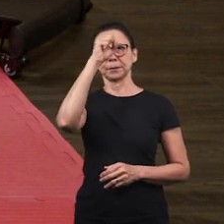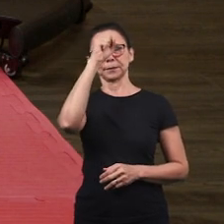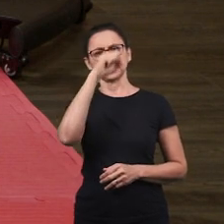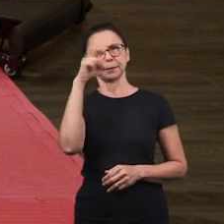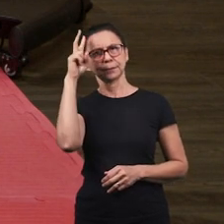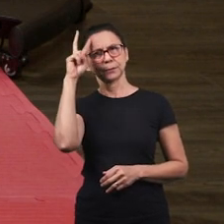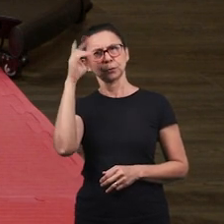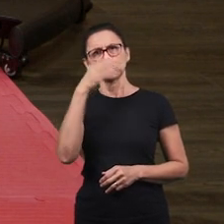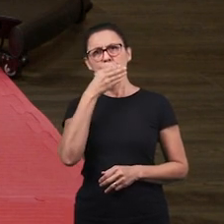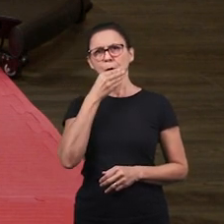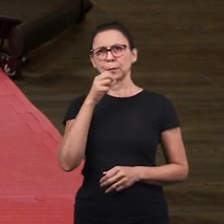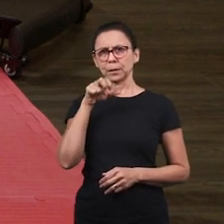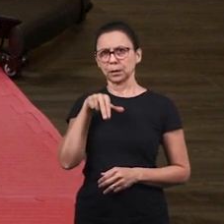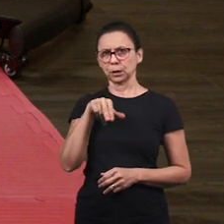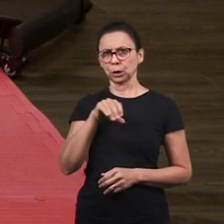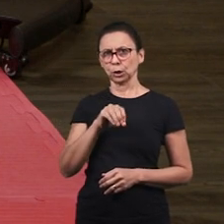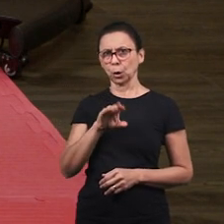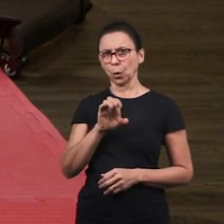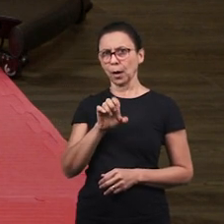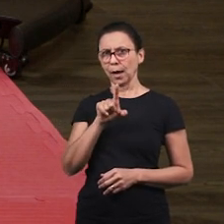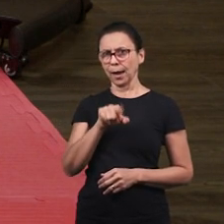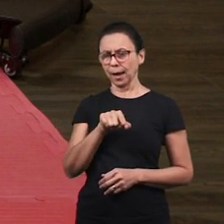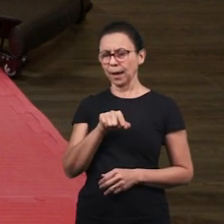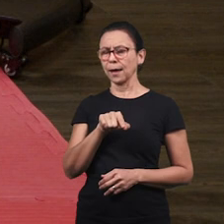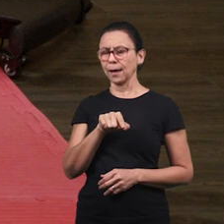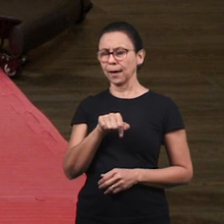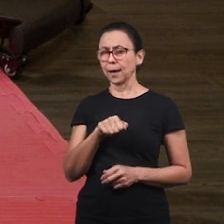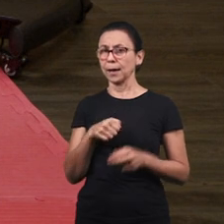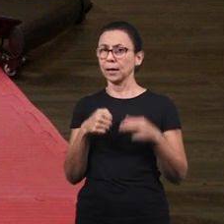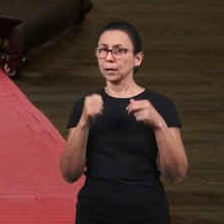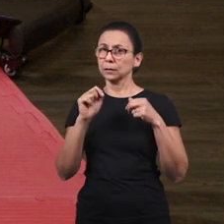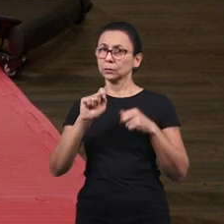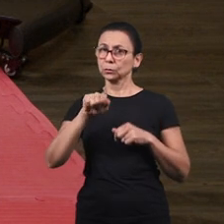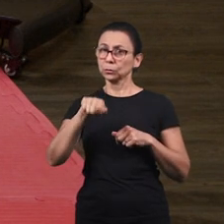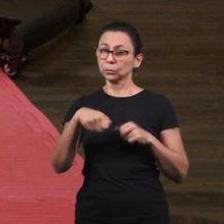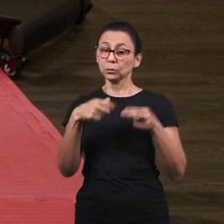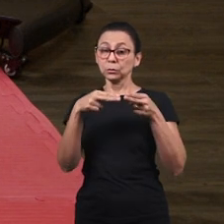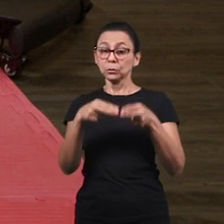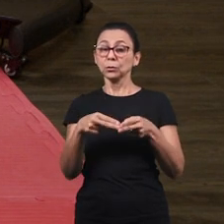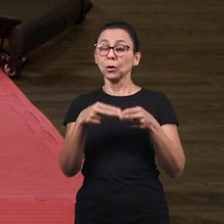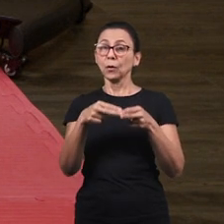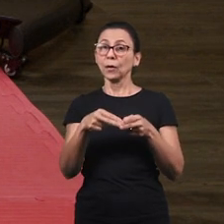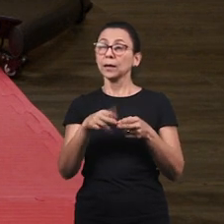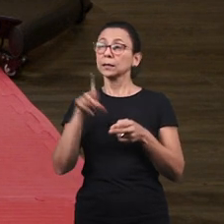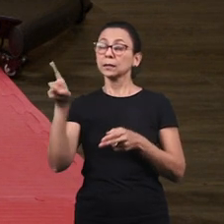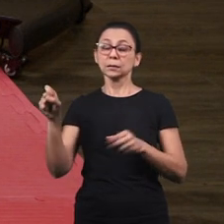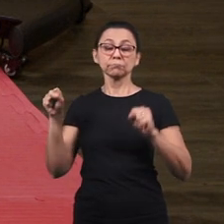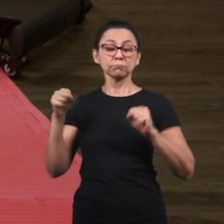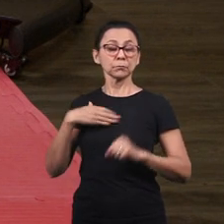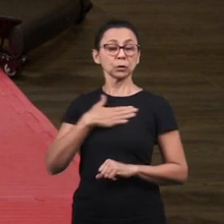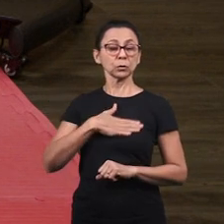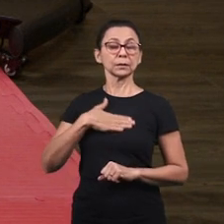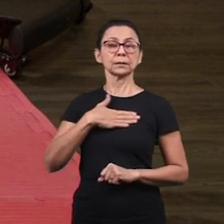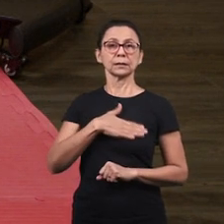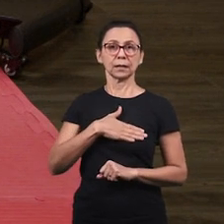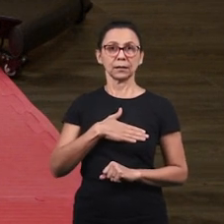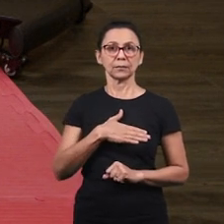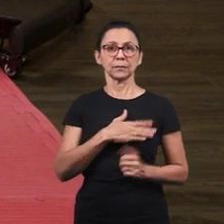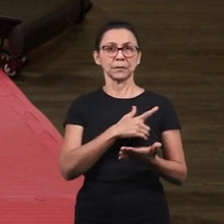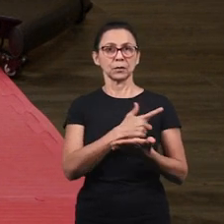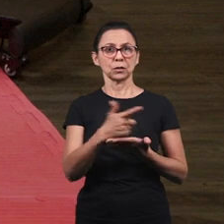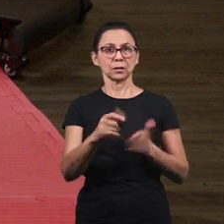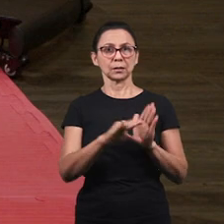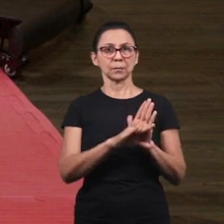história de Noé Um servo de Deus Que agradou muito ao nosso Deus E a tia vai ler o texto Lá em